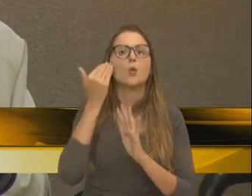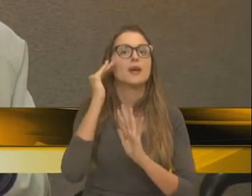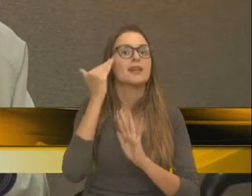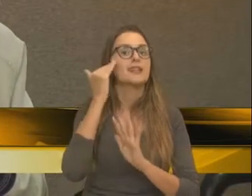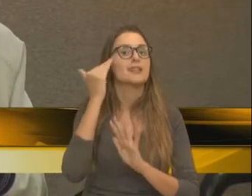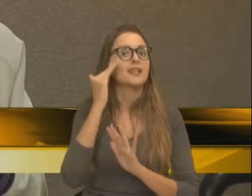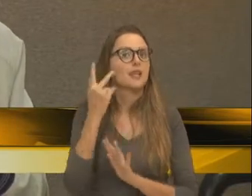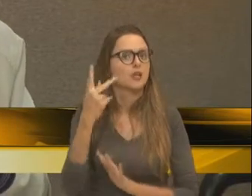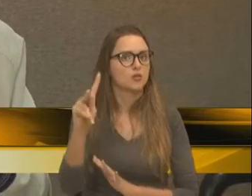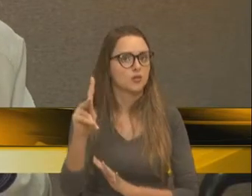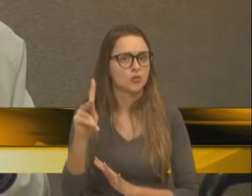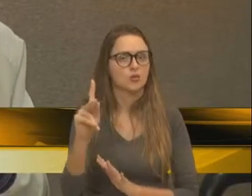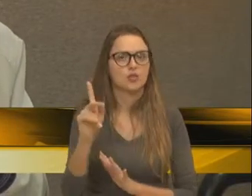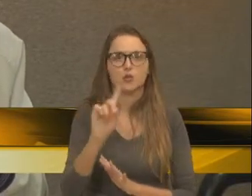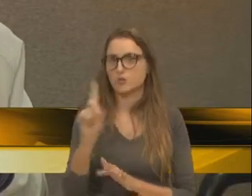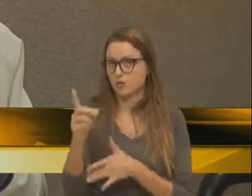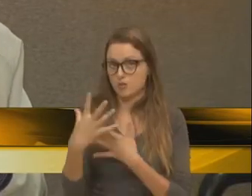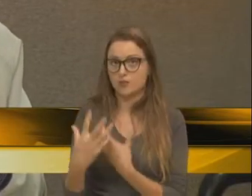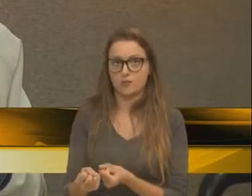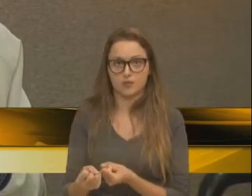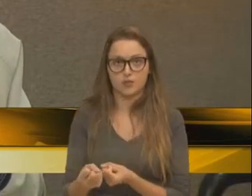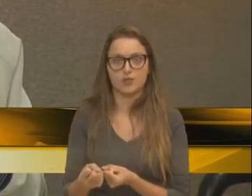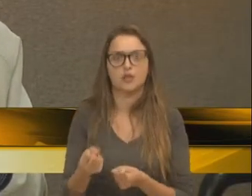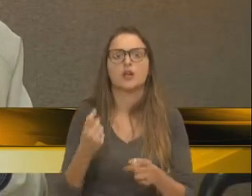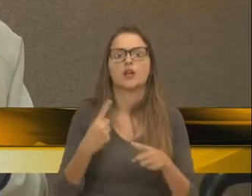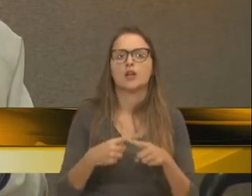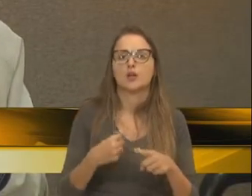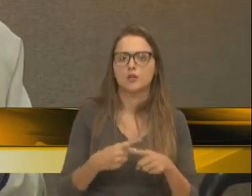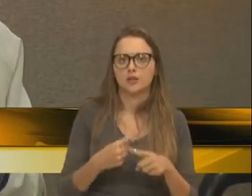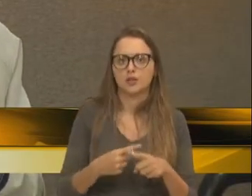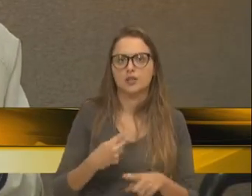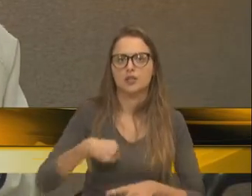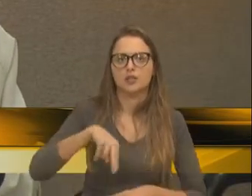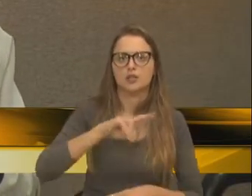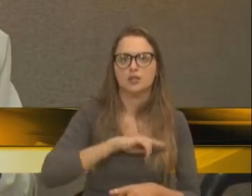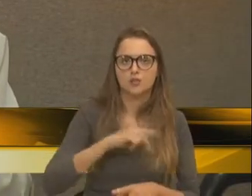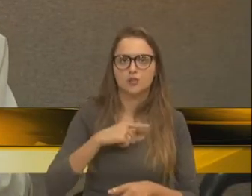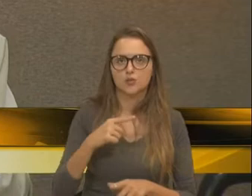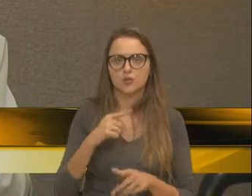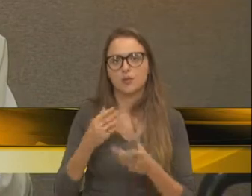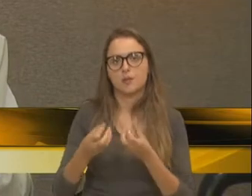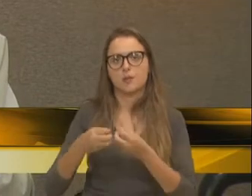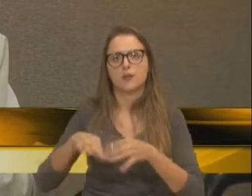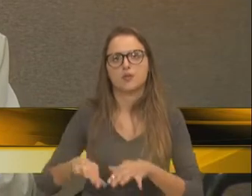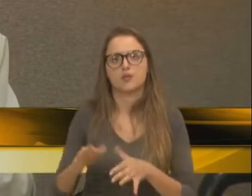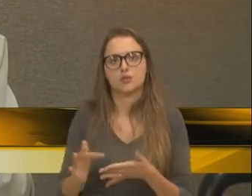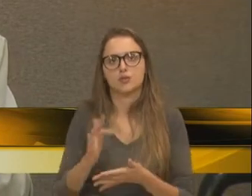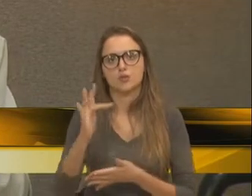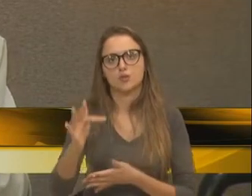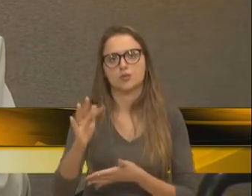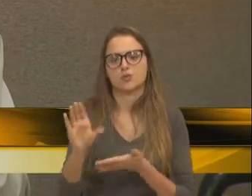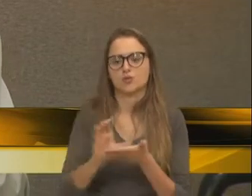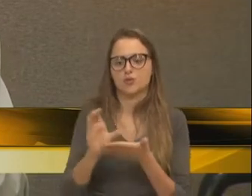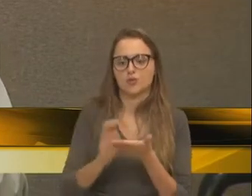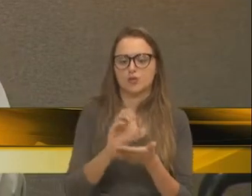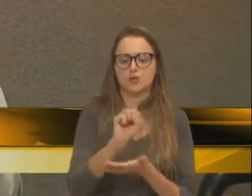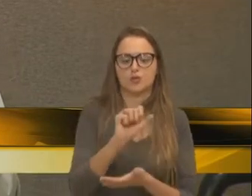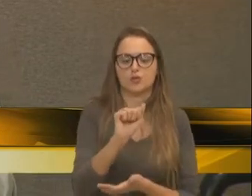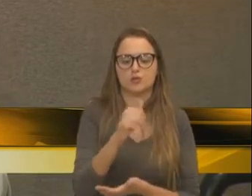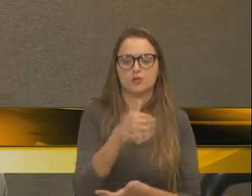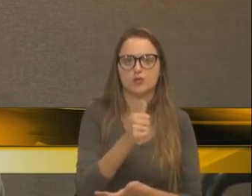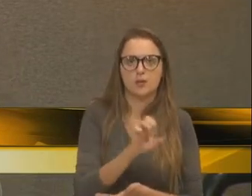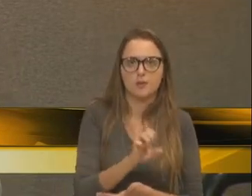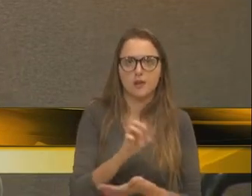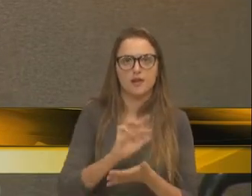indignação, porque nós vamos pagar a conta ali adiante, a falta de investimento no Samae e etc, etc.